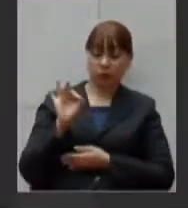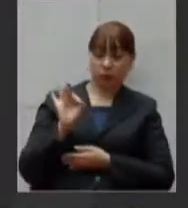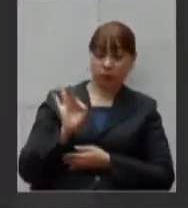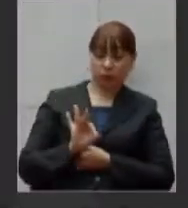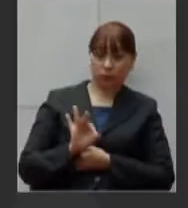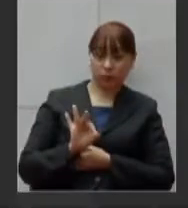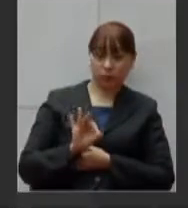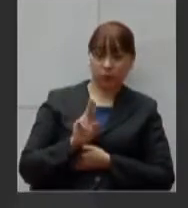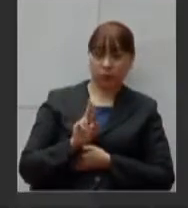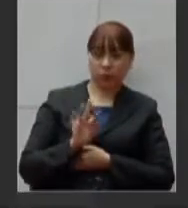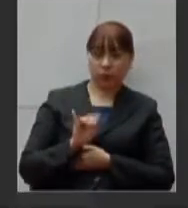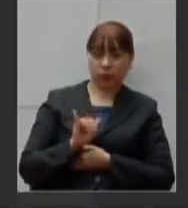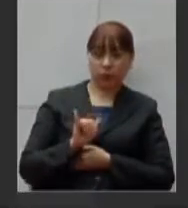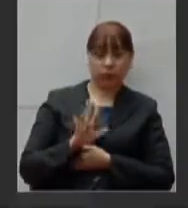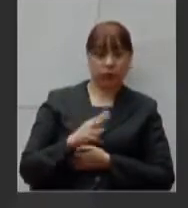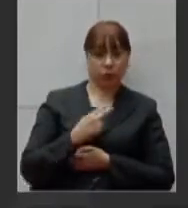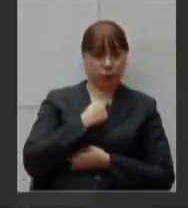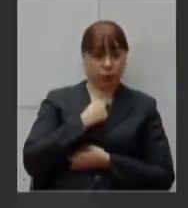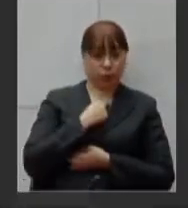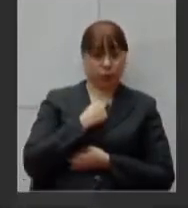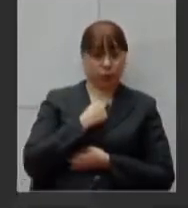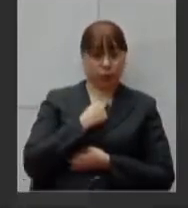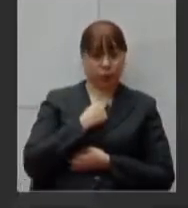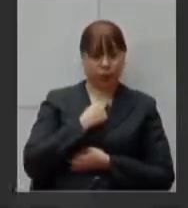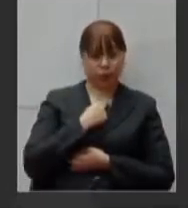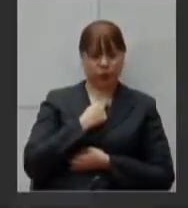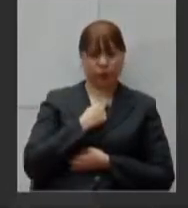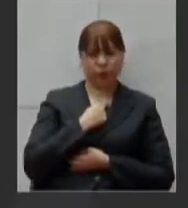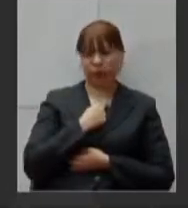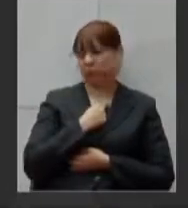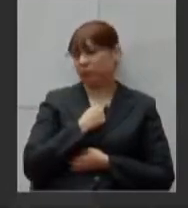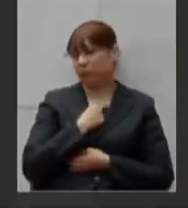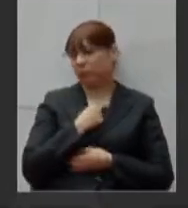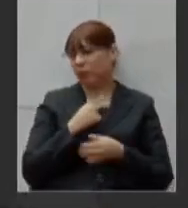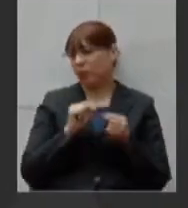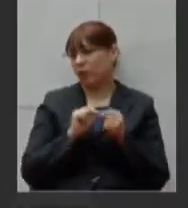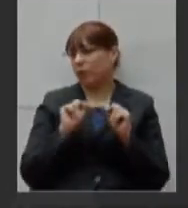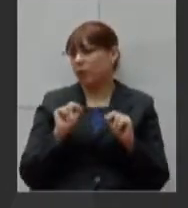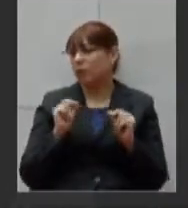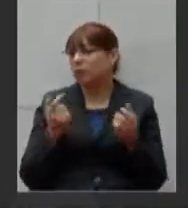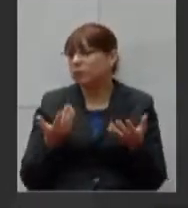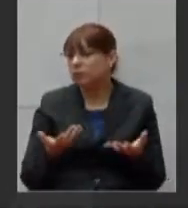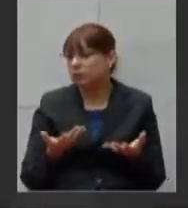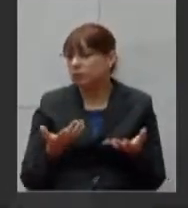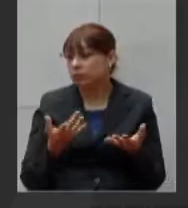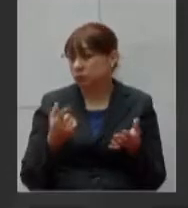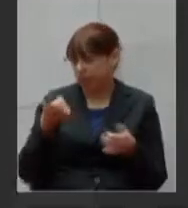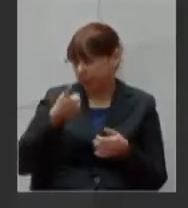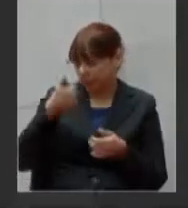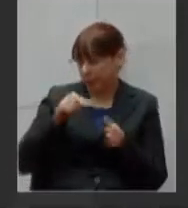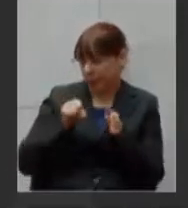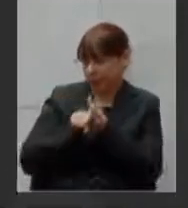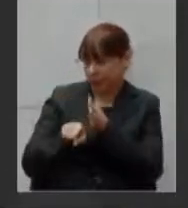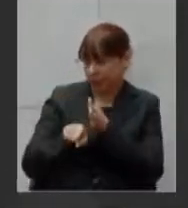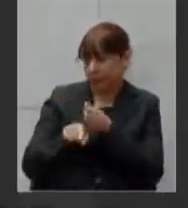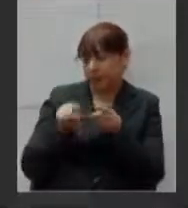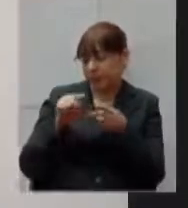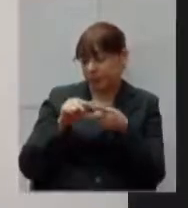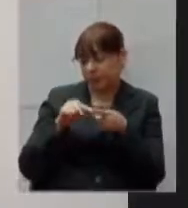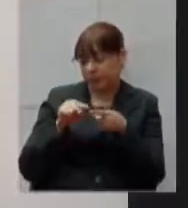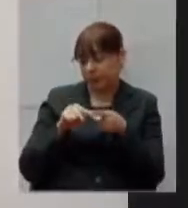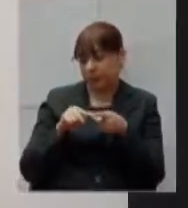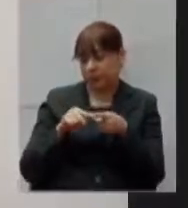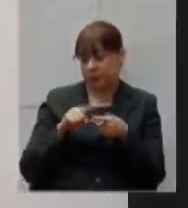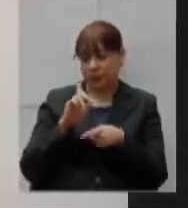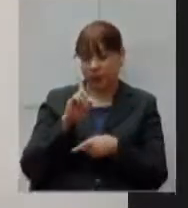de UTI ocupados o que fazer? essa é uma pergunta porque se a gente está no terço inferior